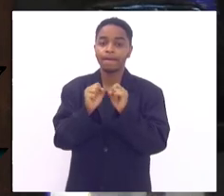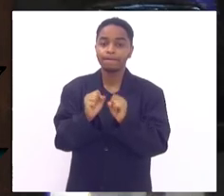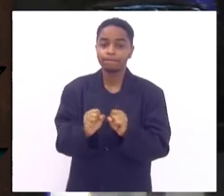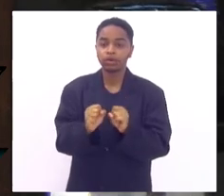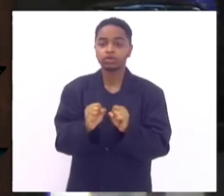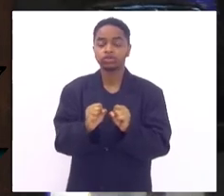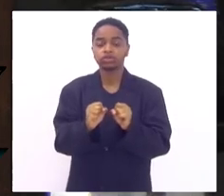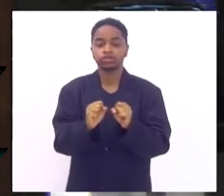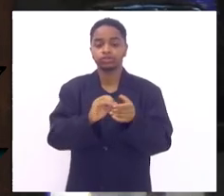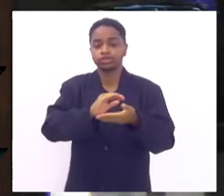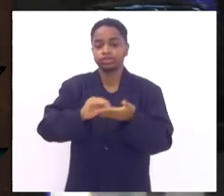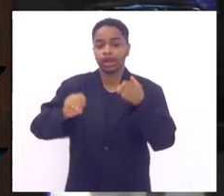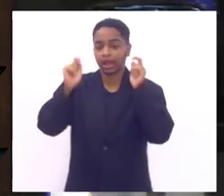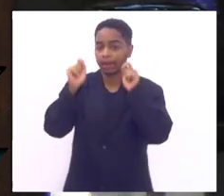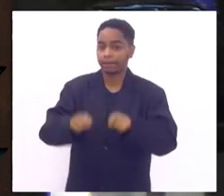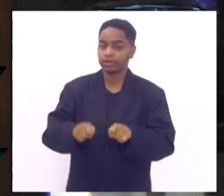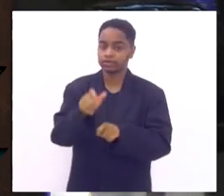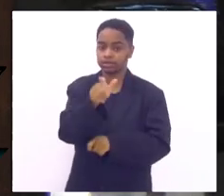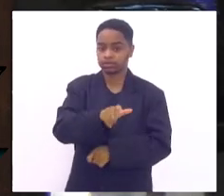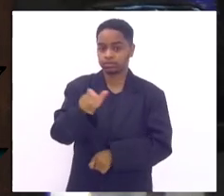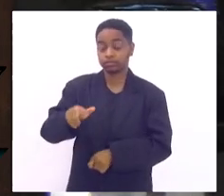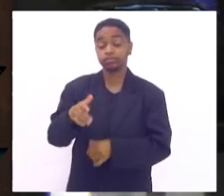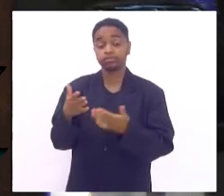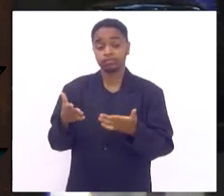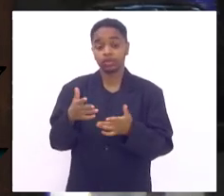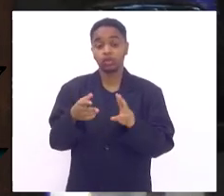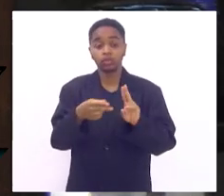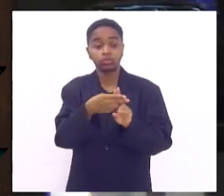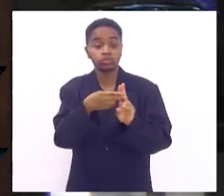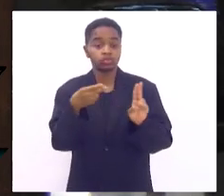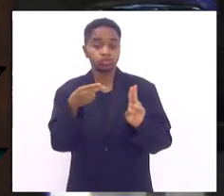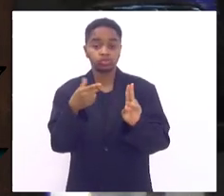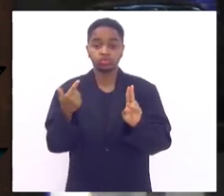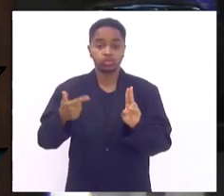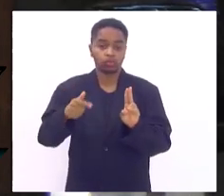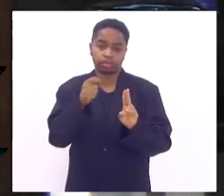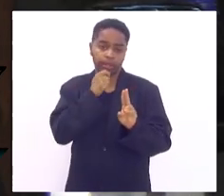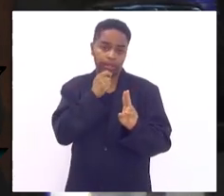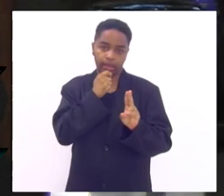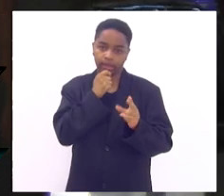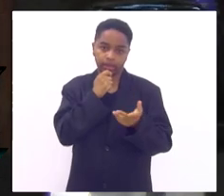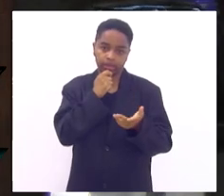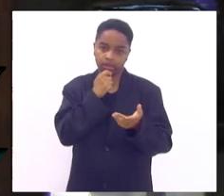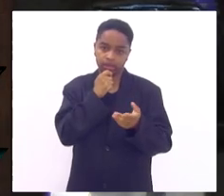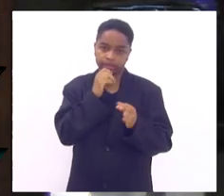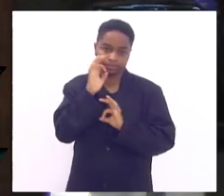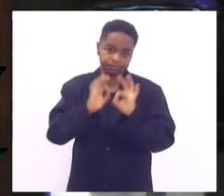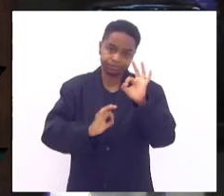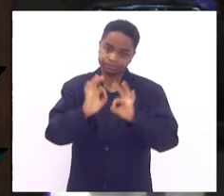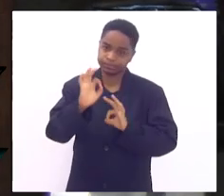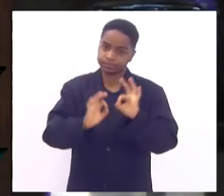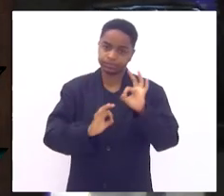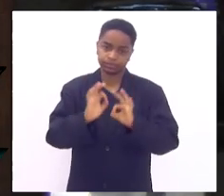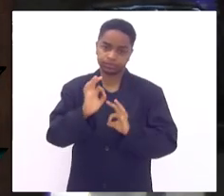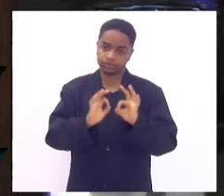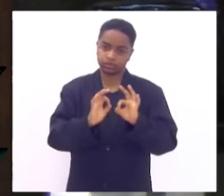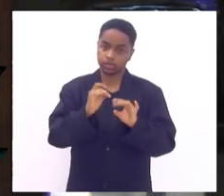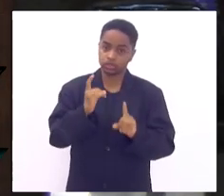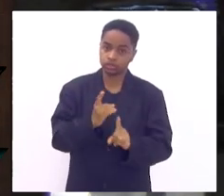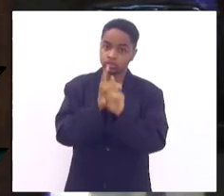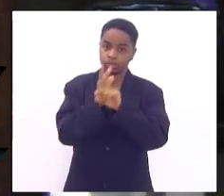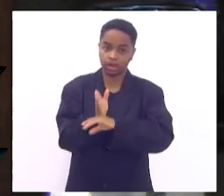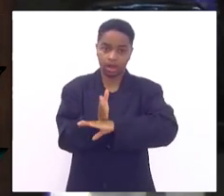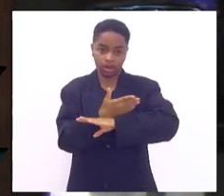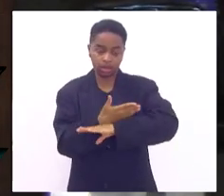incapacite mais e o nosso sistema de saúde ele não está ainda adequadamente preparado a esse diagnóstico precoce